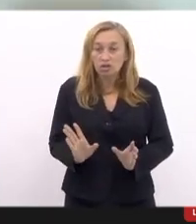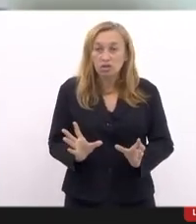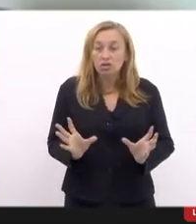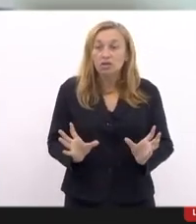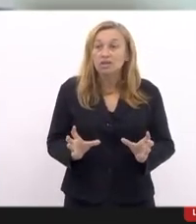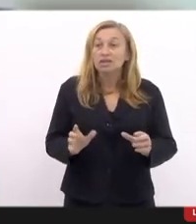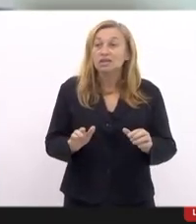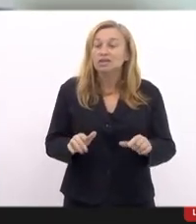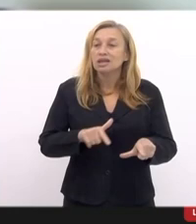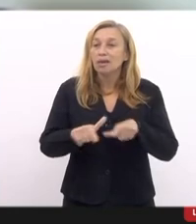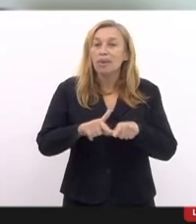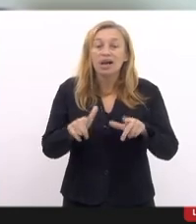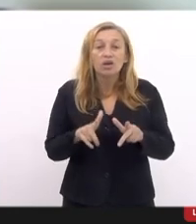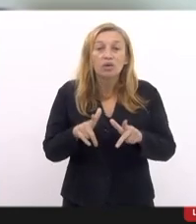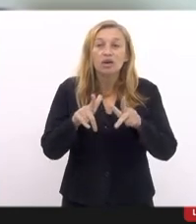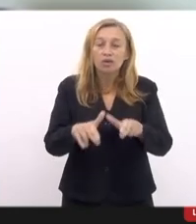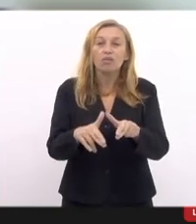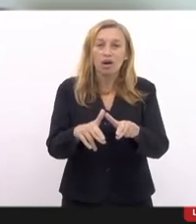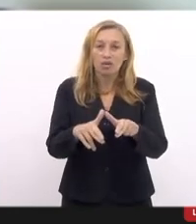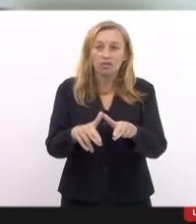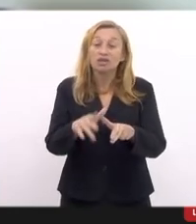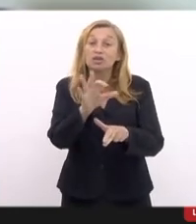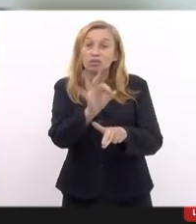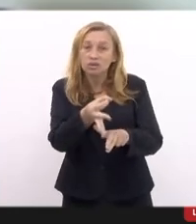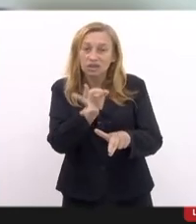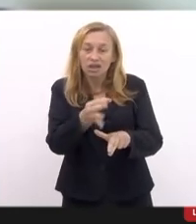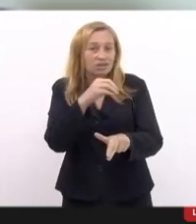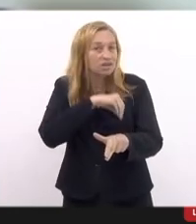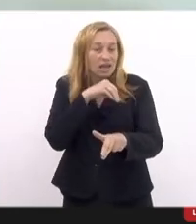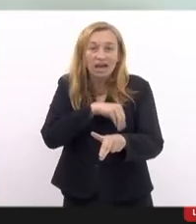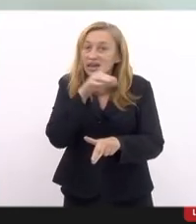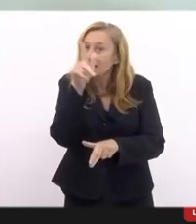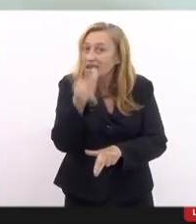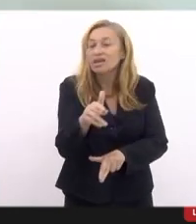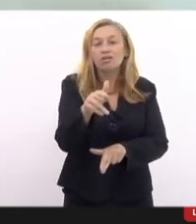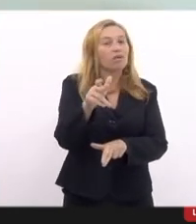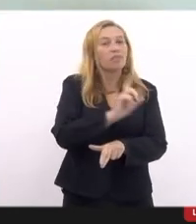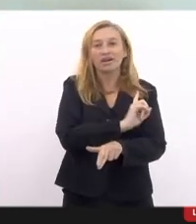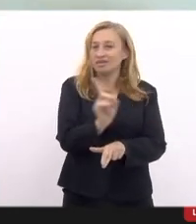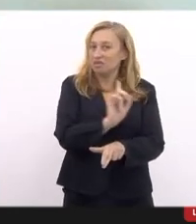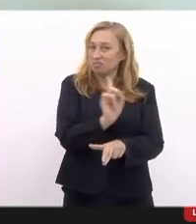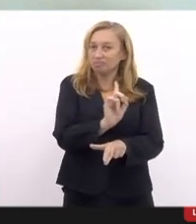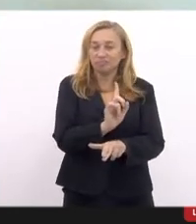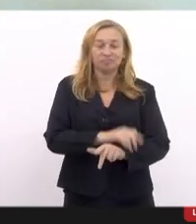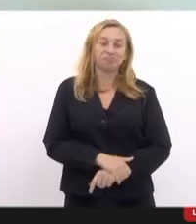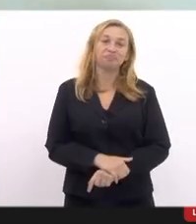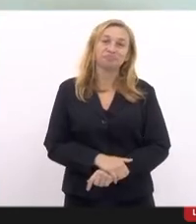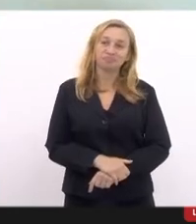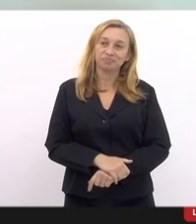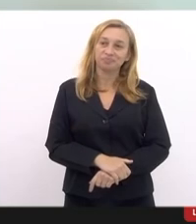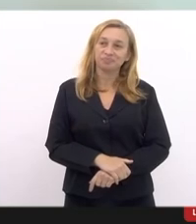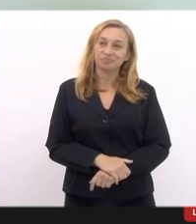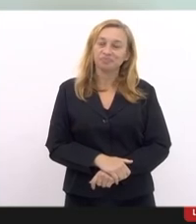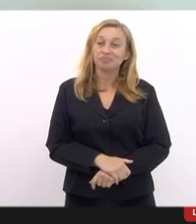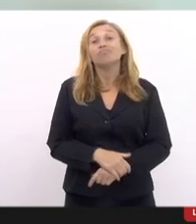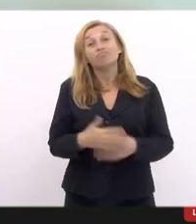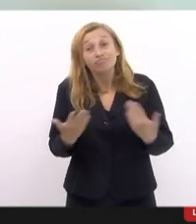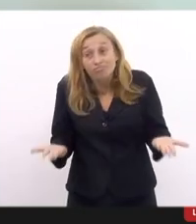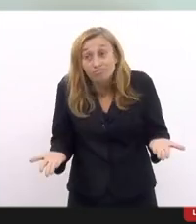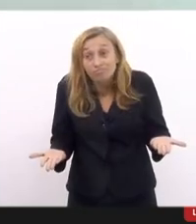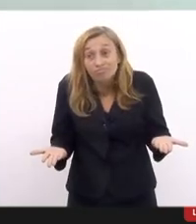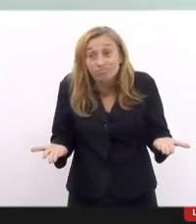cargo e, em tese, deveriam ter salários equiparados. Então,